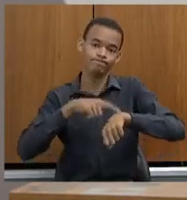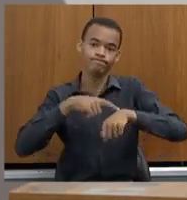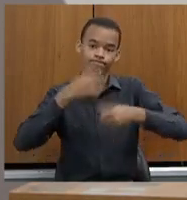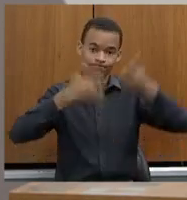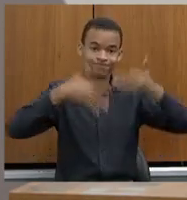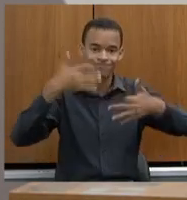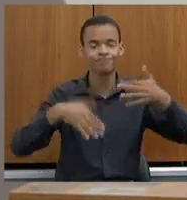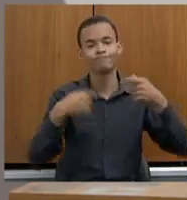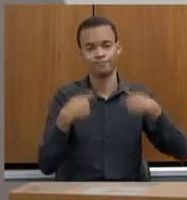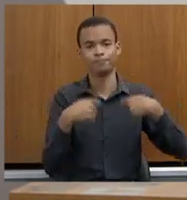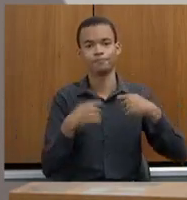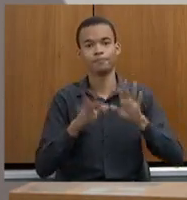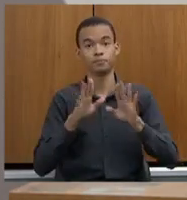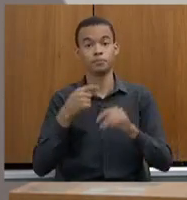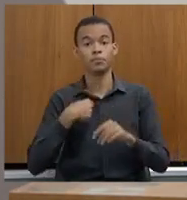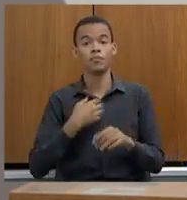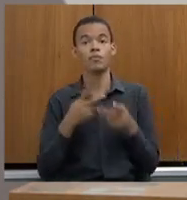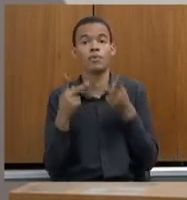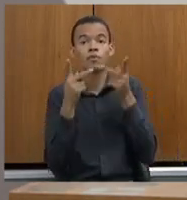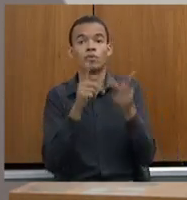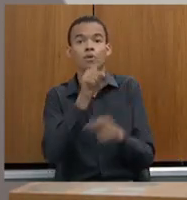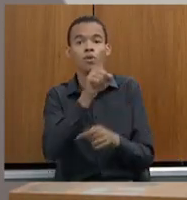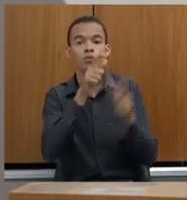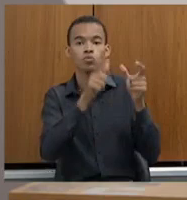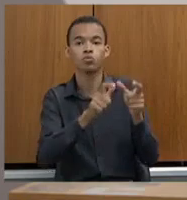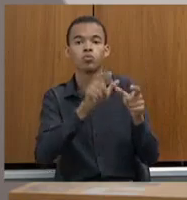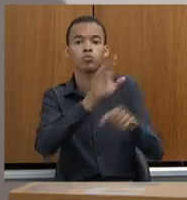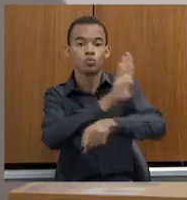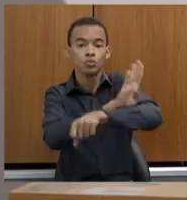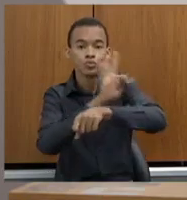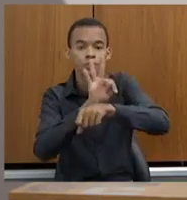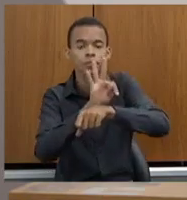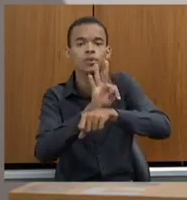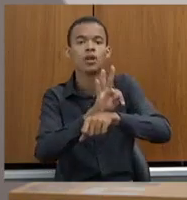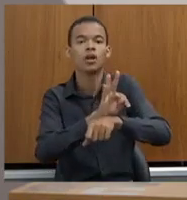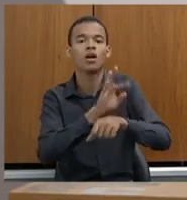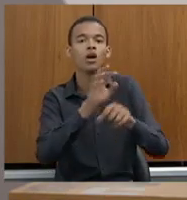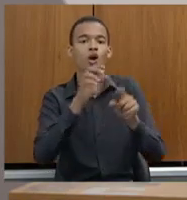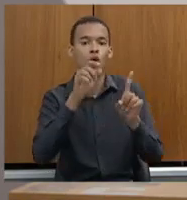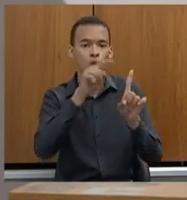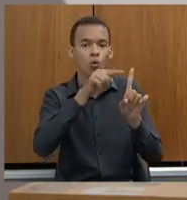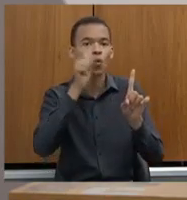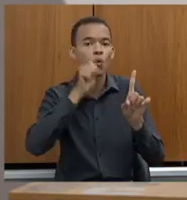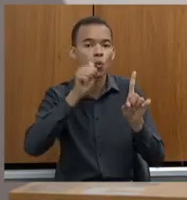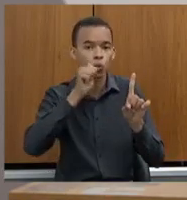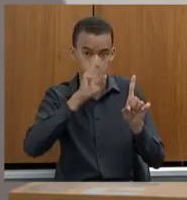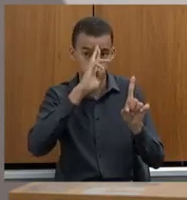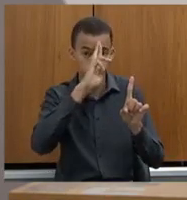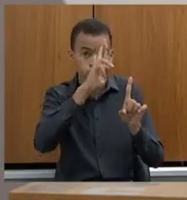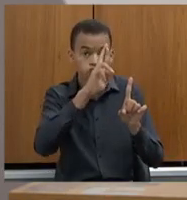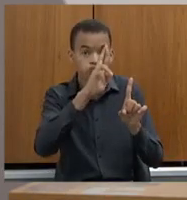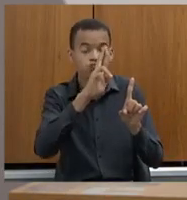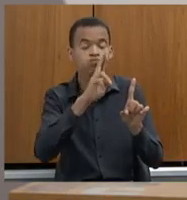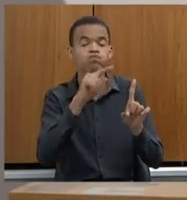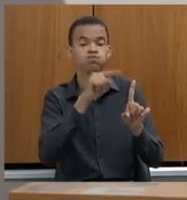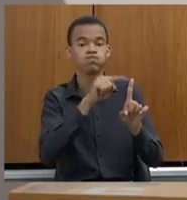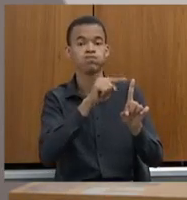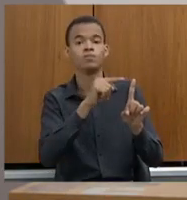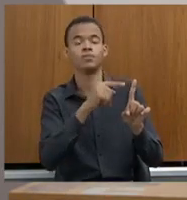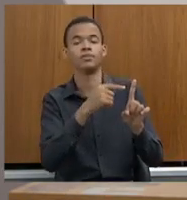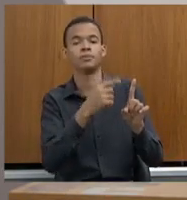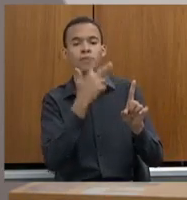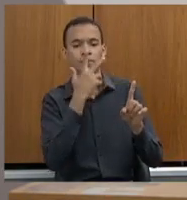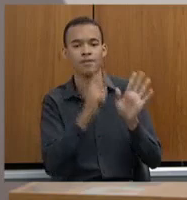eu estive em Betim e uma líder lá das mulheres, Ana Karina, brigou muito comigo